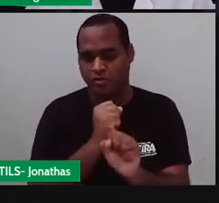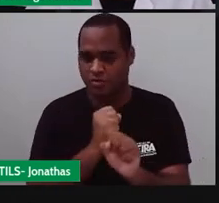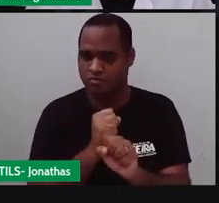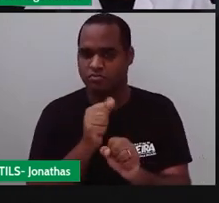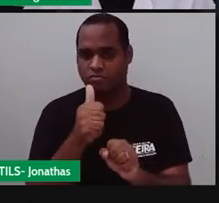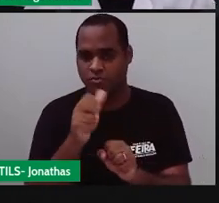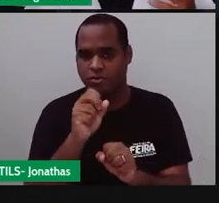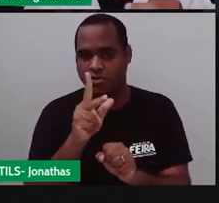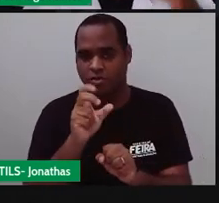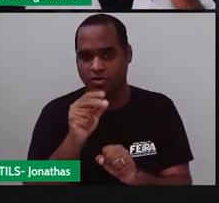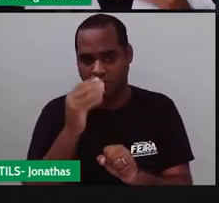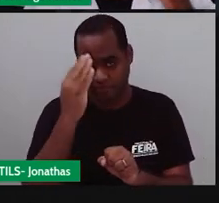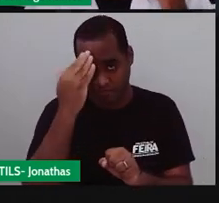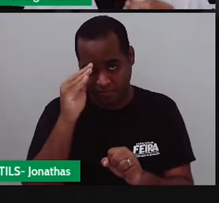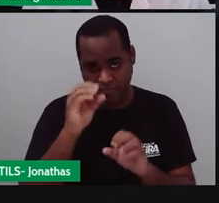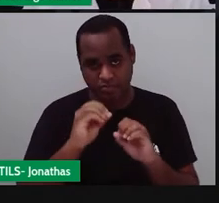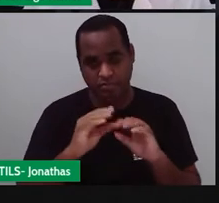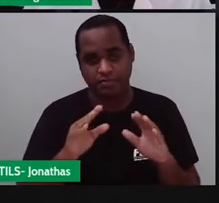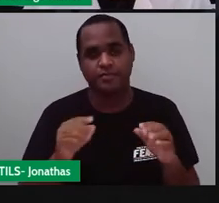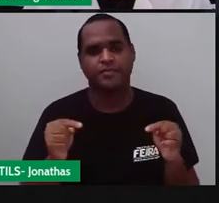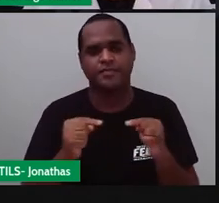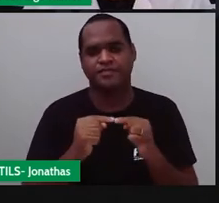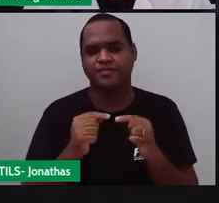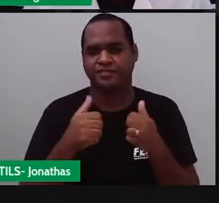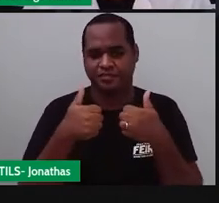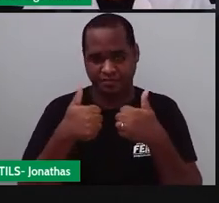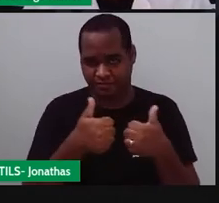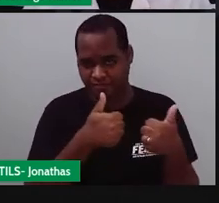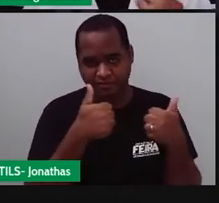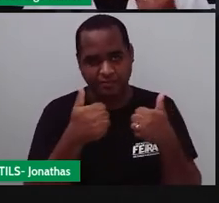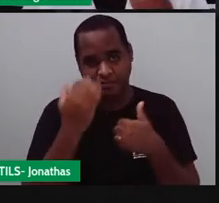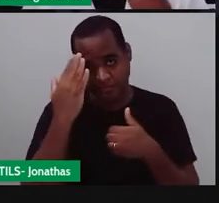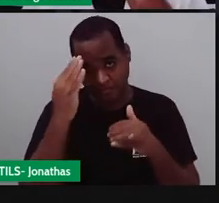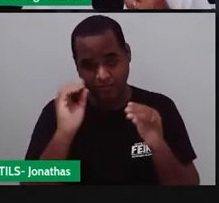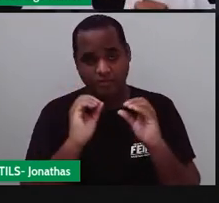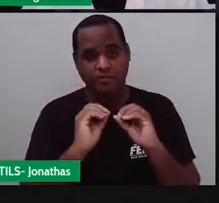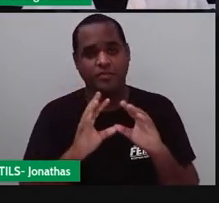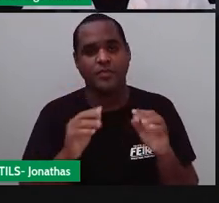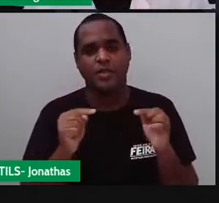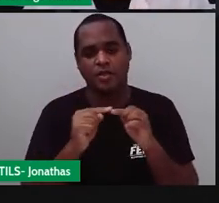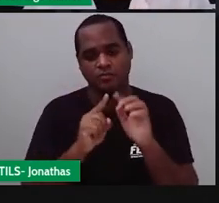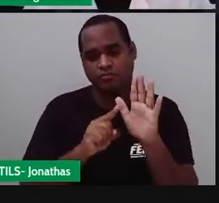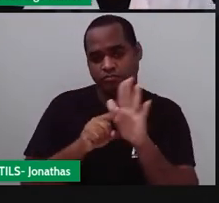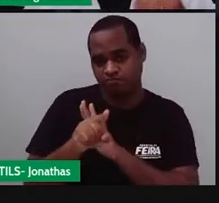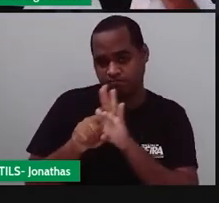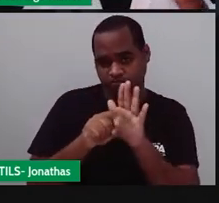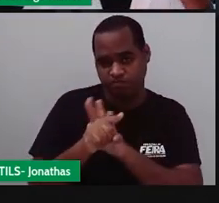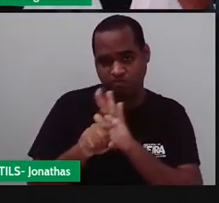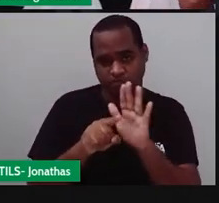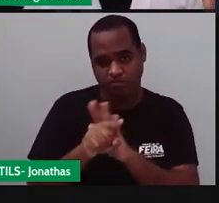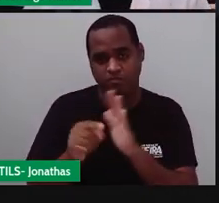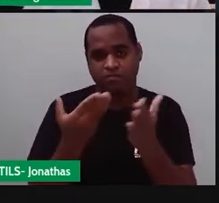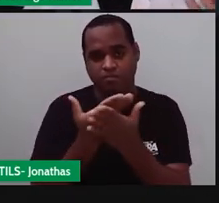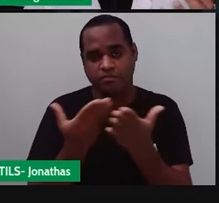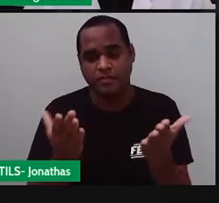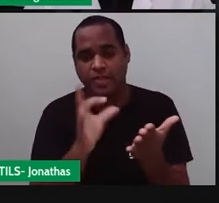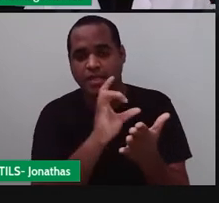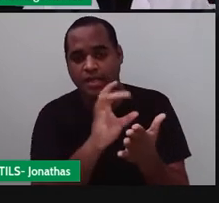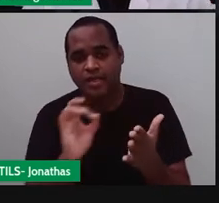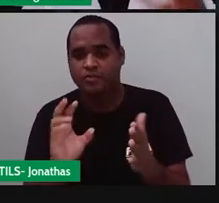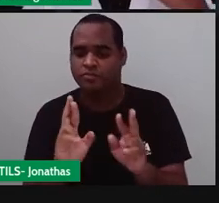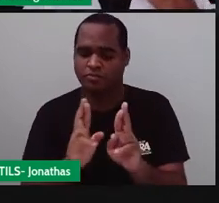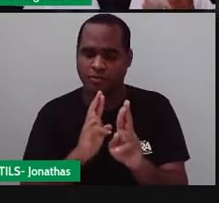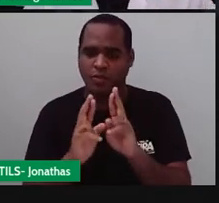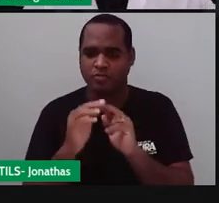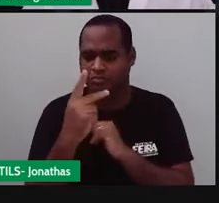Certo? Então, olha só que bacana. Eu vou fazendo perguntinhas aqui você vai respondendo para você aí